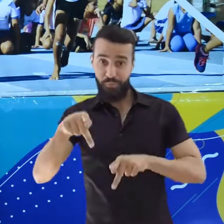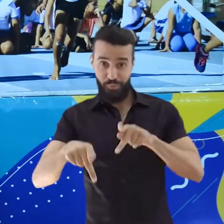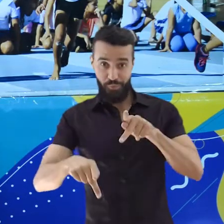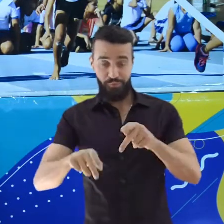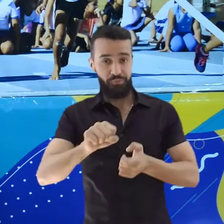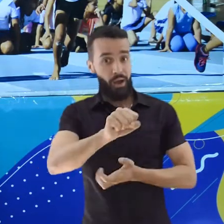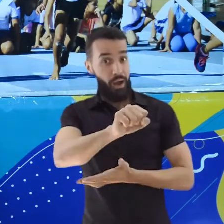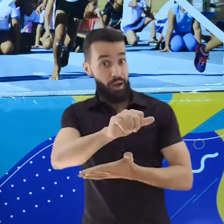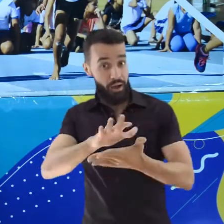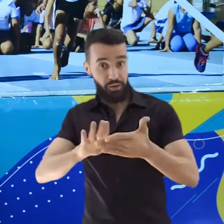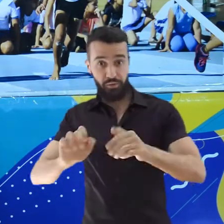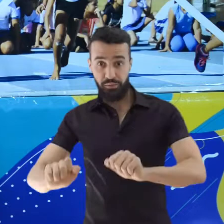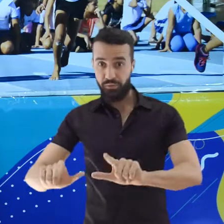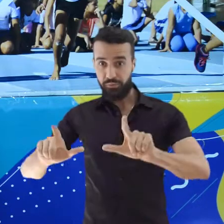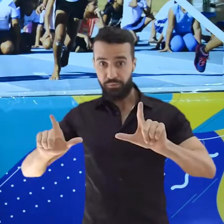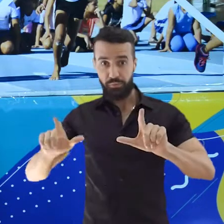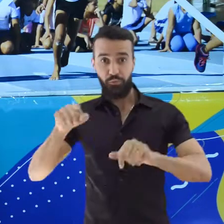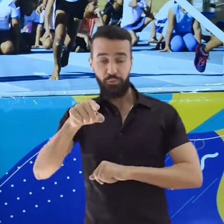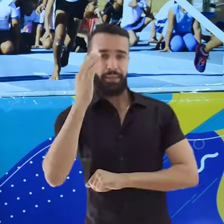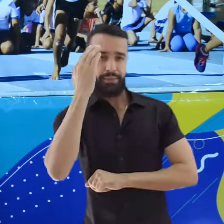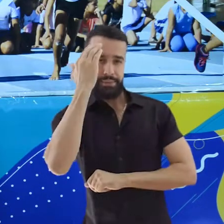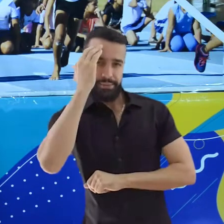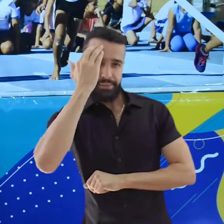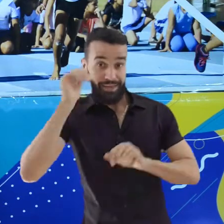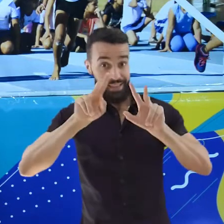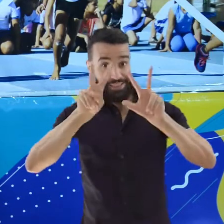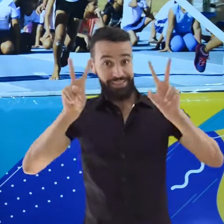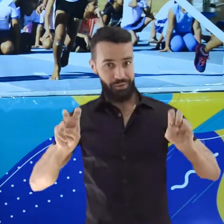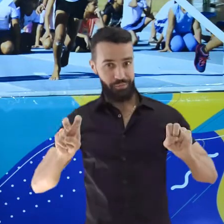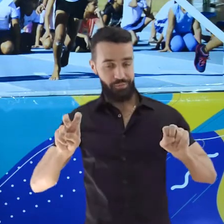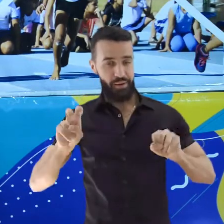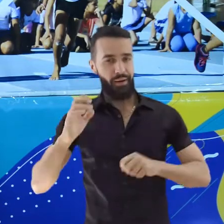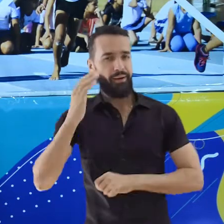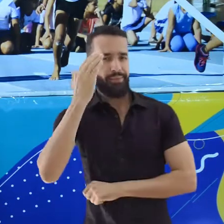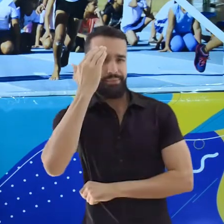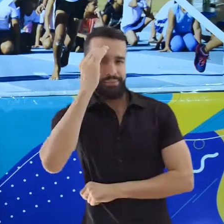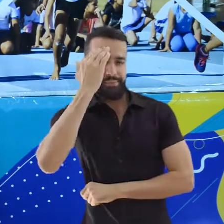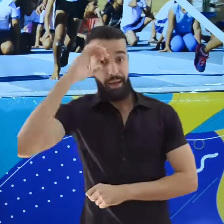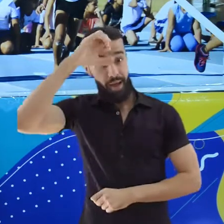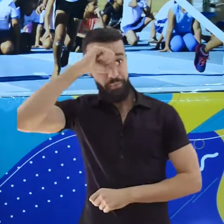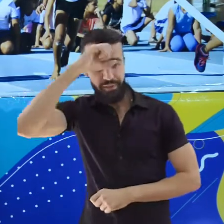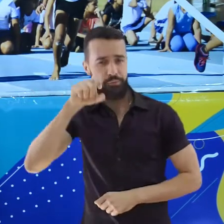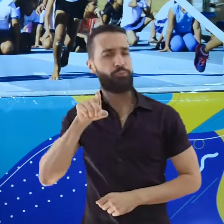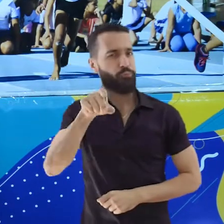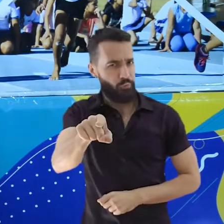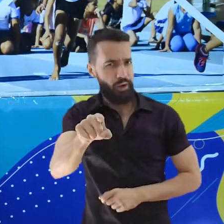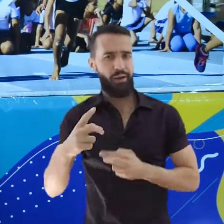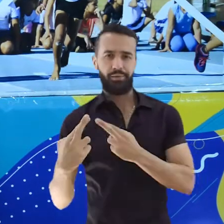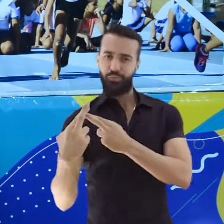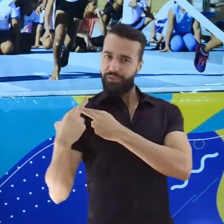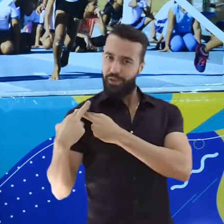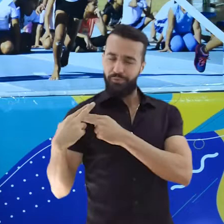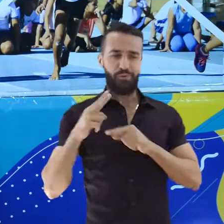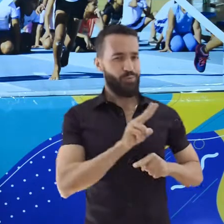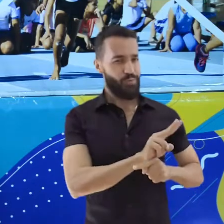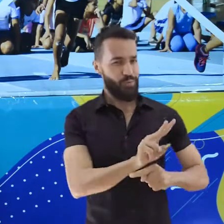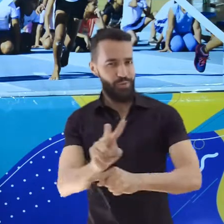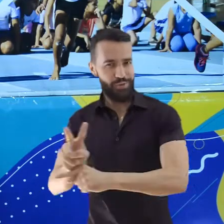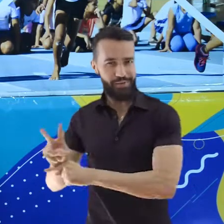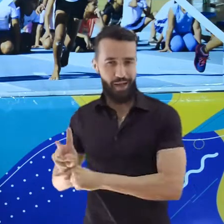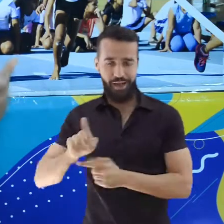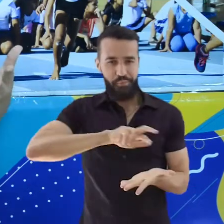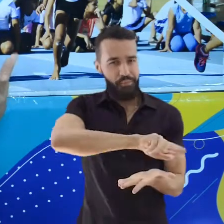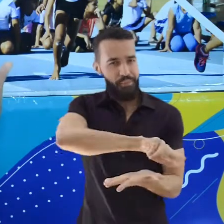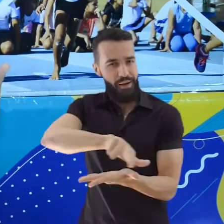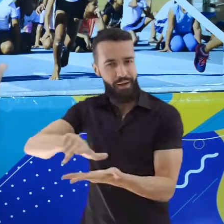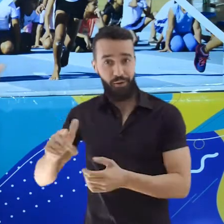de hoje, você aprenderá sobre esse assunto e compreenderá que você também é responsável pela preservação dessa